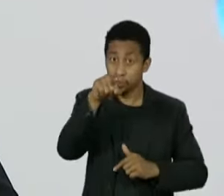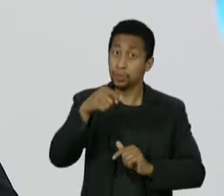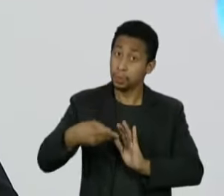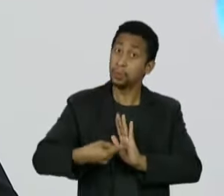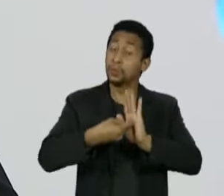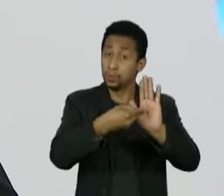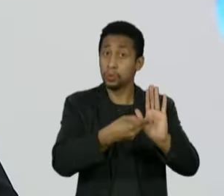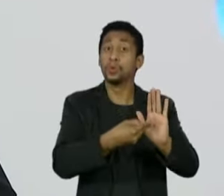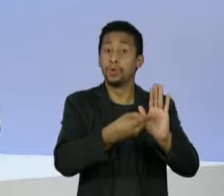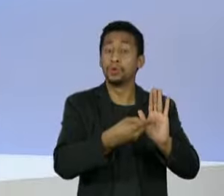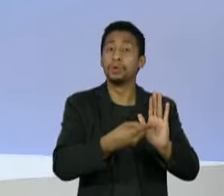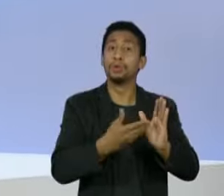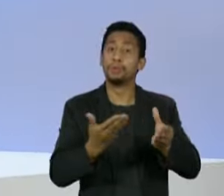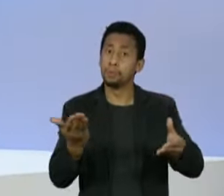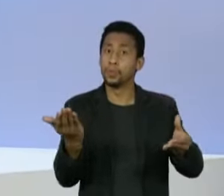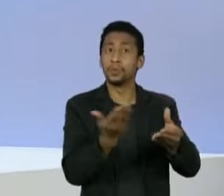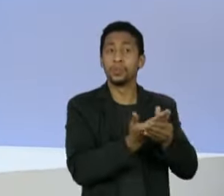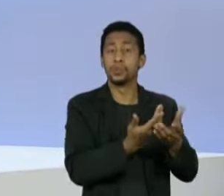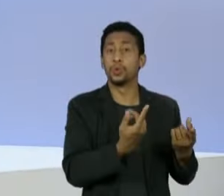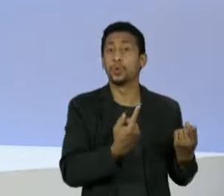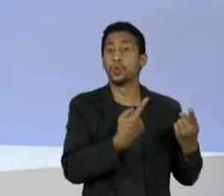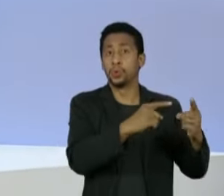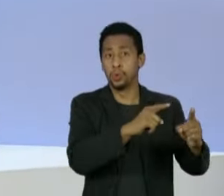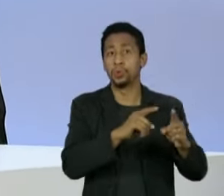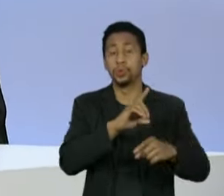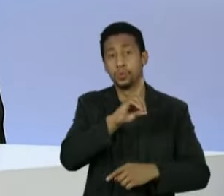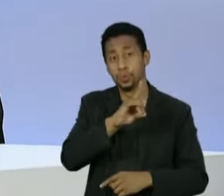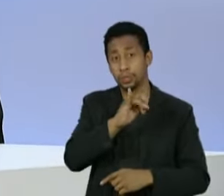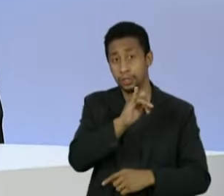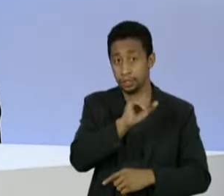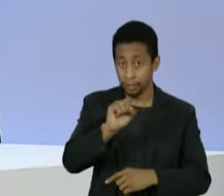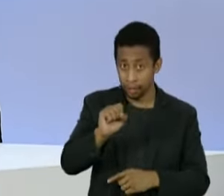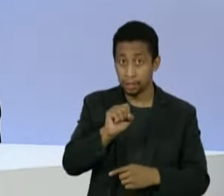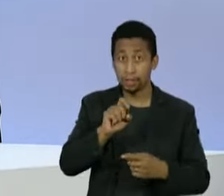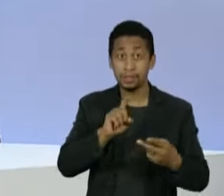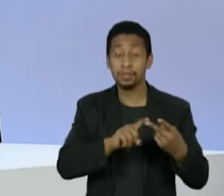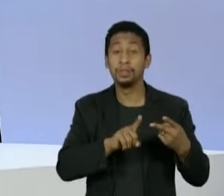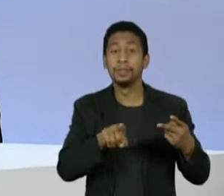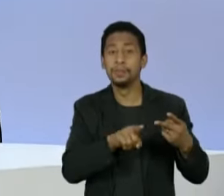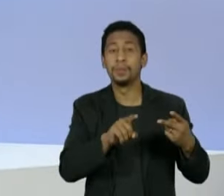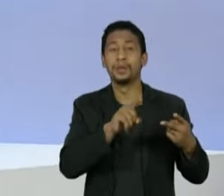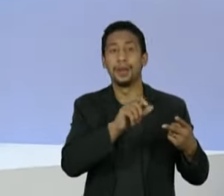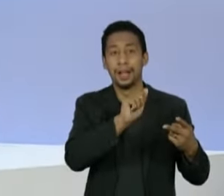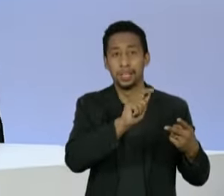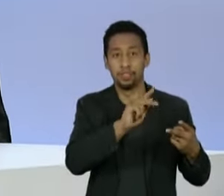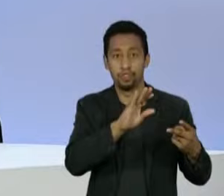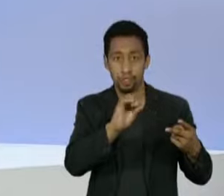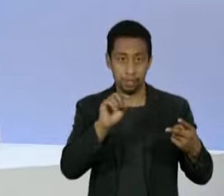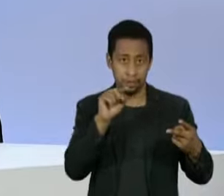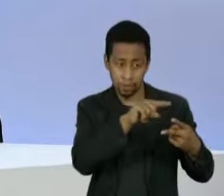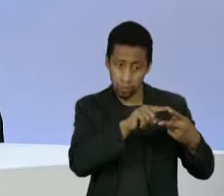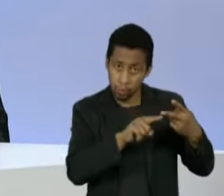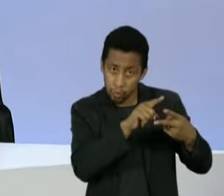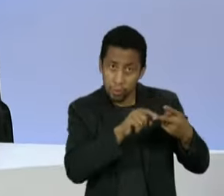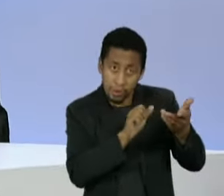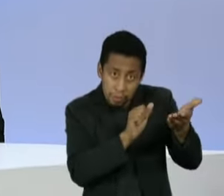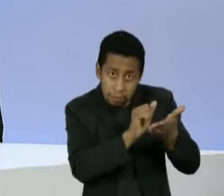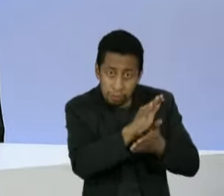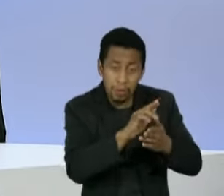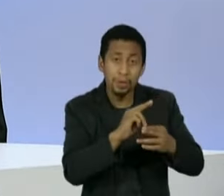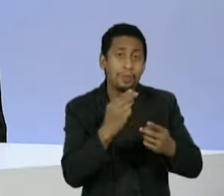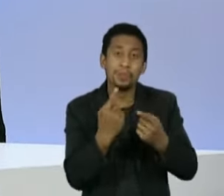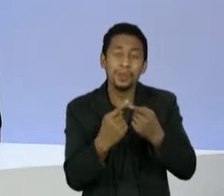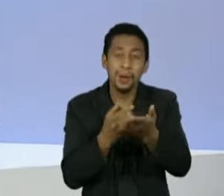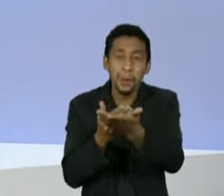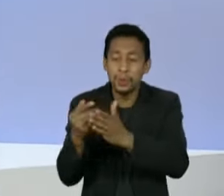os ministros Dias Toffoli e Alexandre de Moraes por terem agido de ofício por suposto abuso de poder ao instaurar o inquérito das fake news. Esse